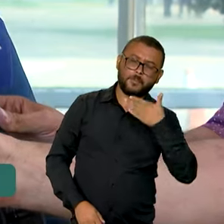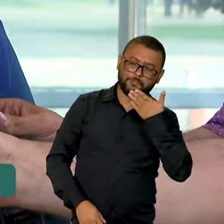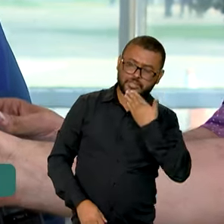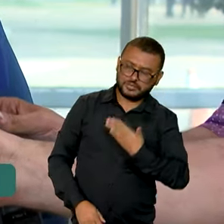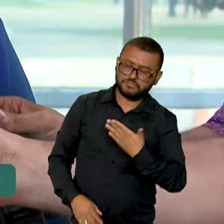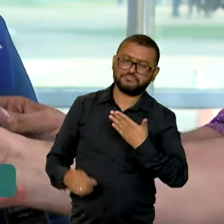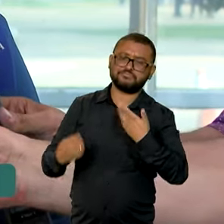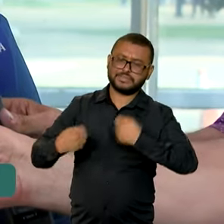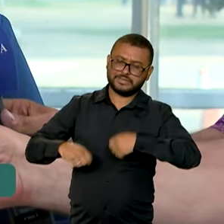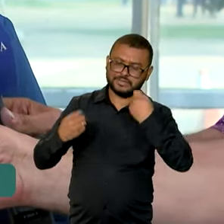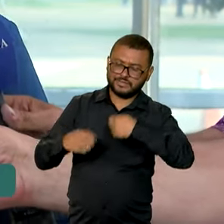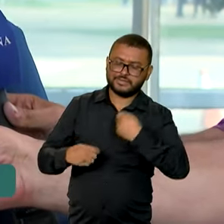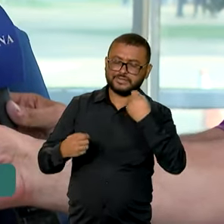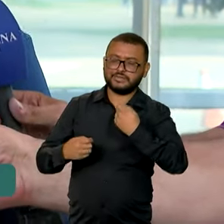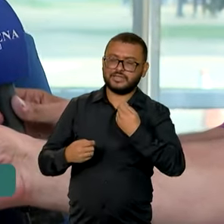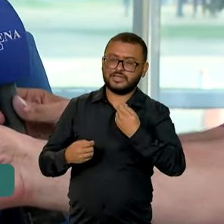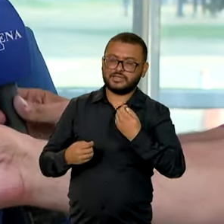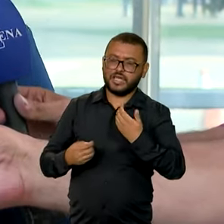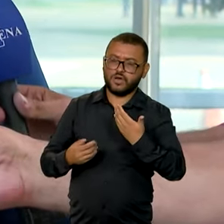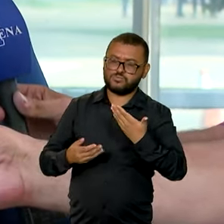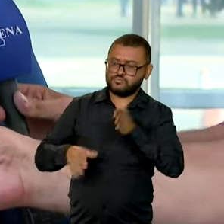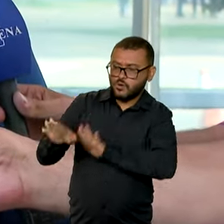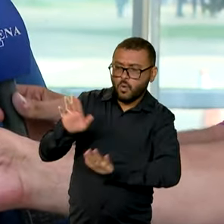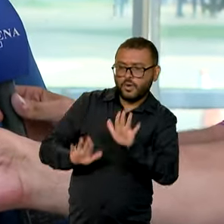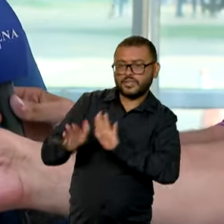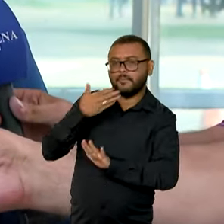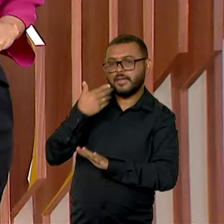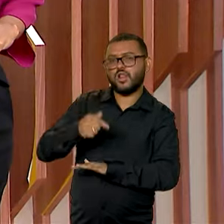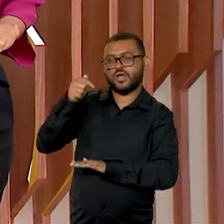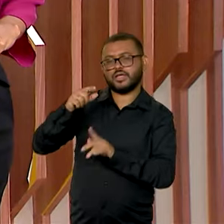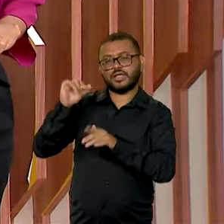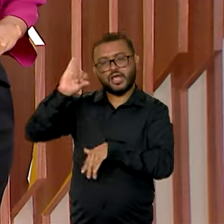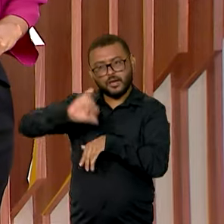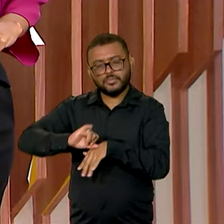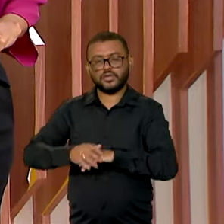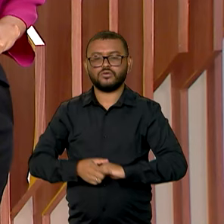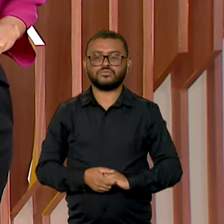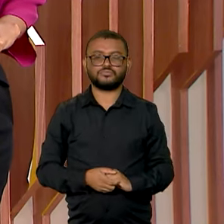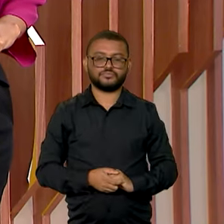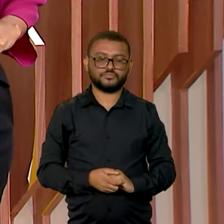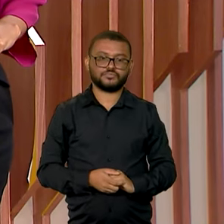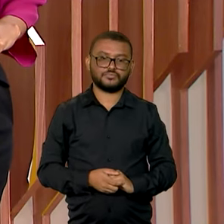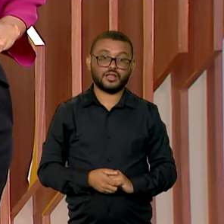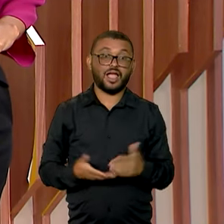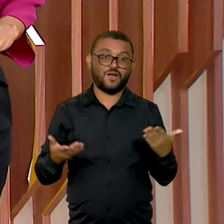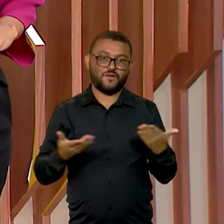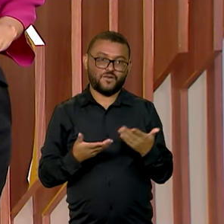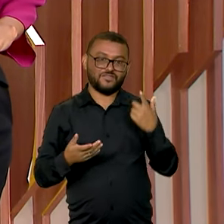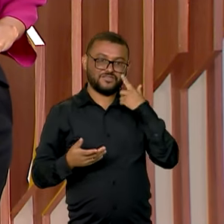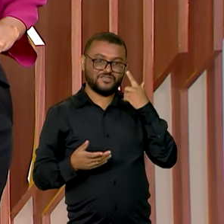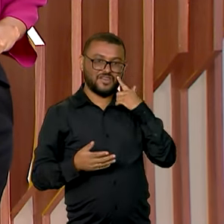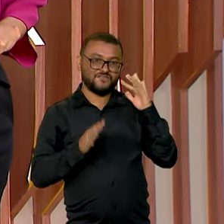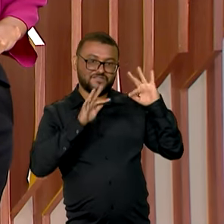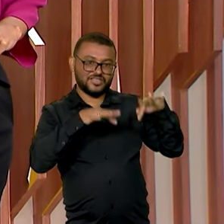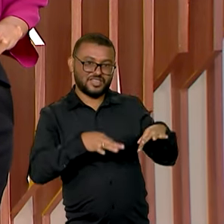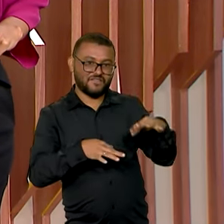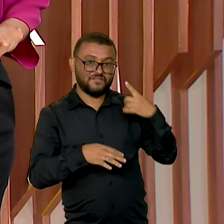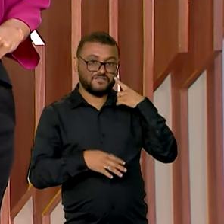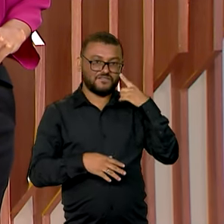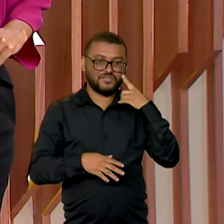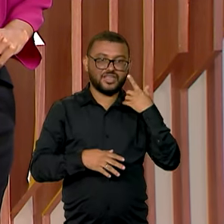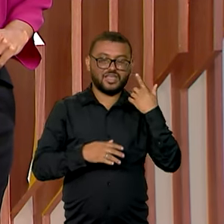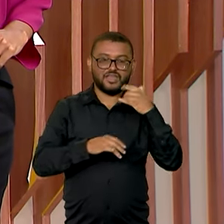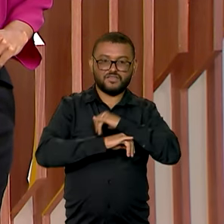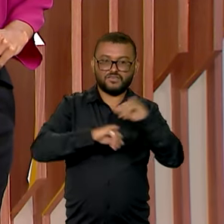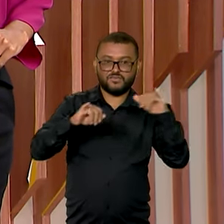quer tratar a cidade, a nossa capital, como ela merece. E vamos fechar esta edição com um giro